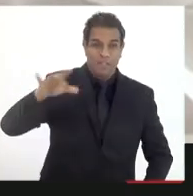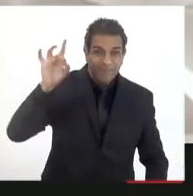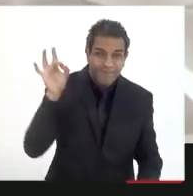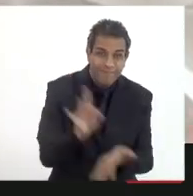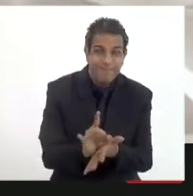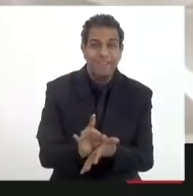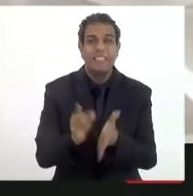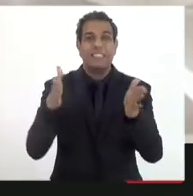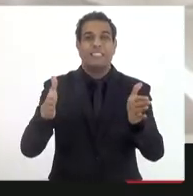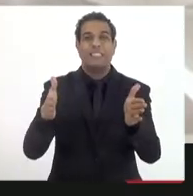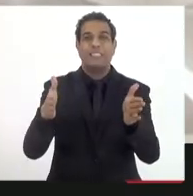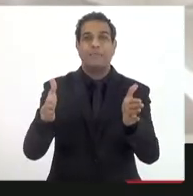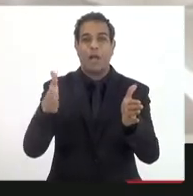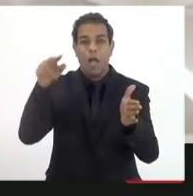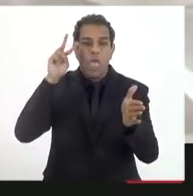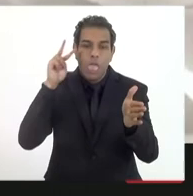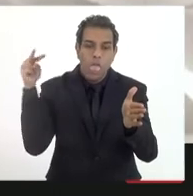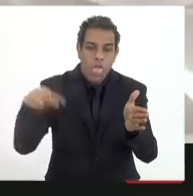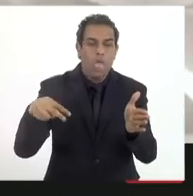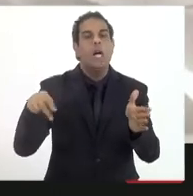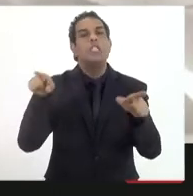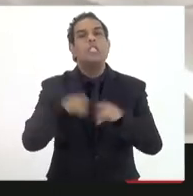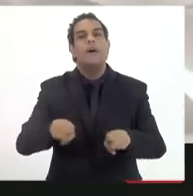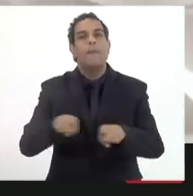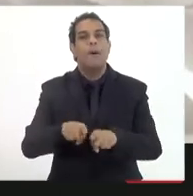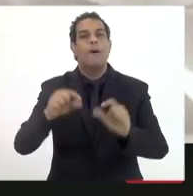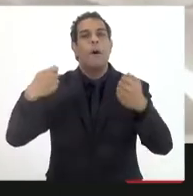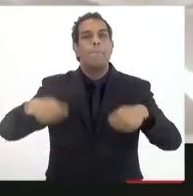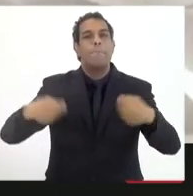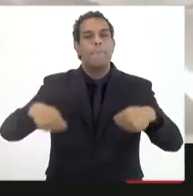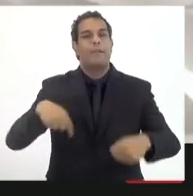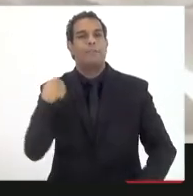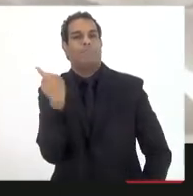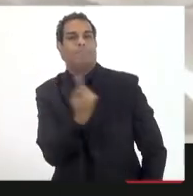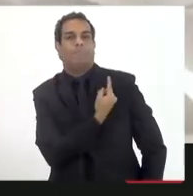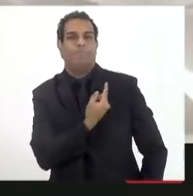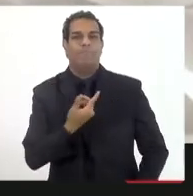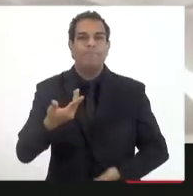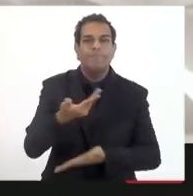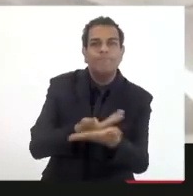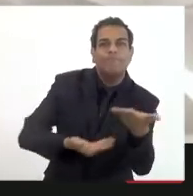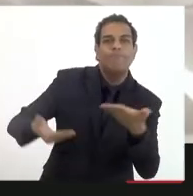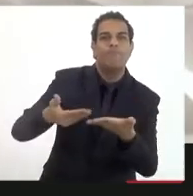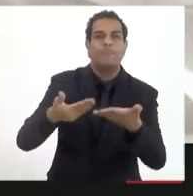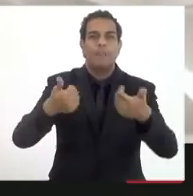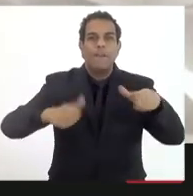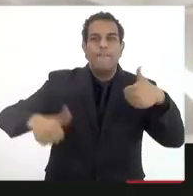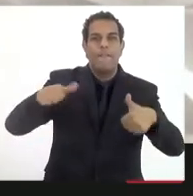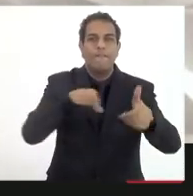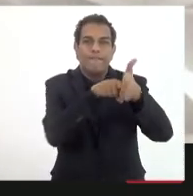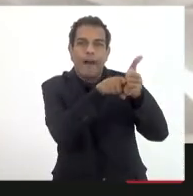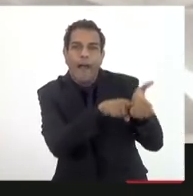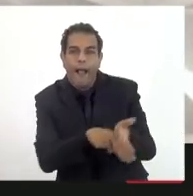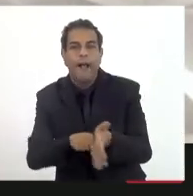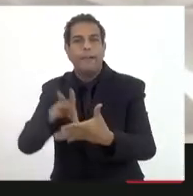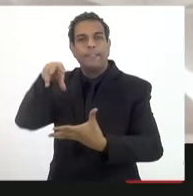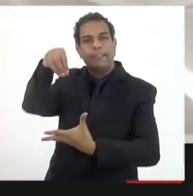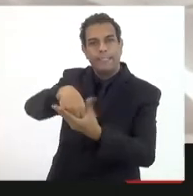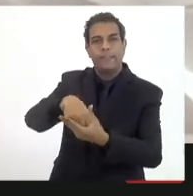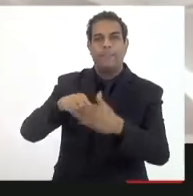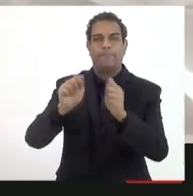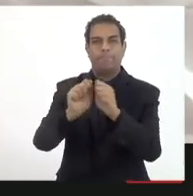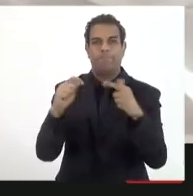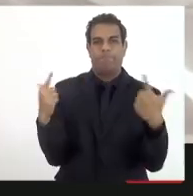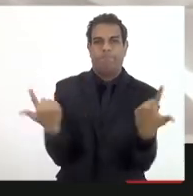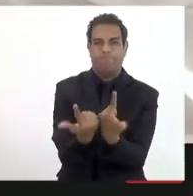há um hiato de tempo e há também a necessidade da constante análise dessa decisão. Então,